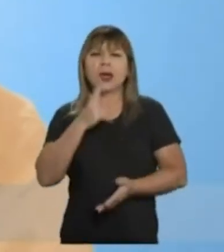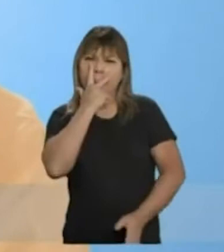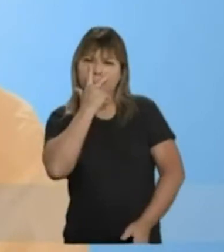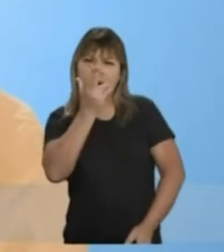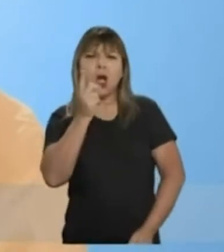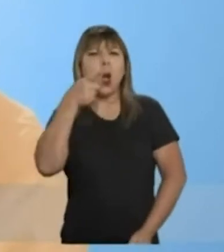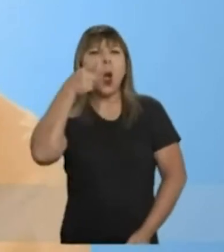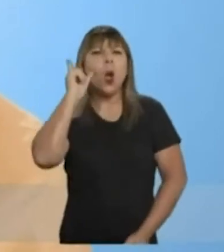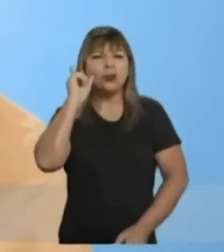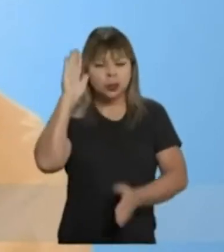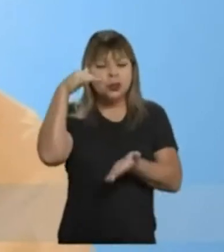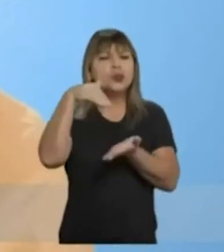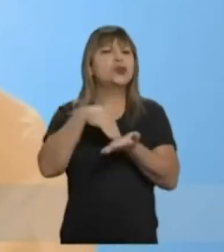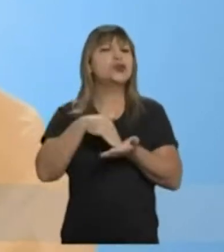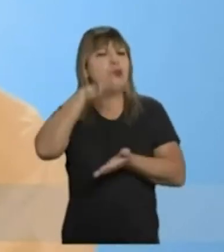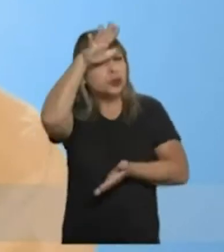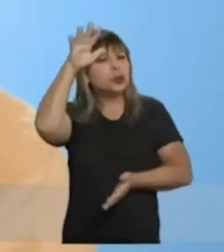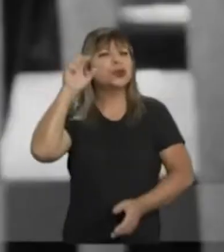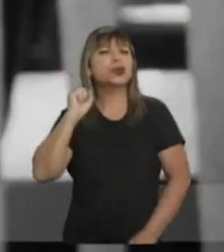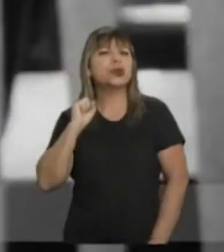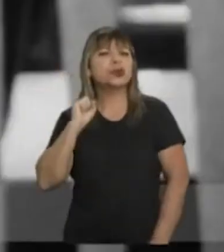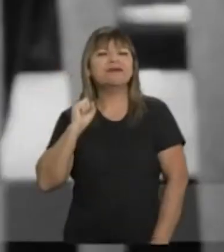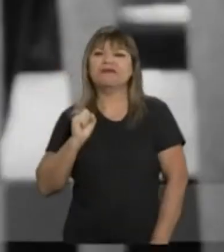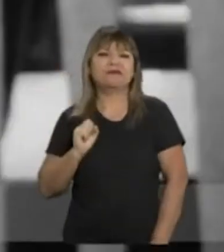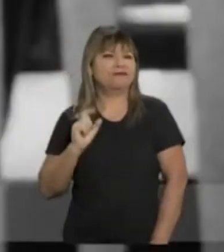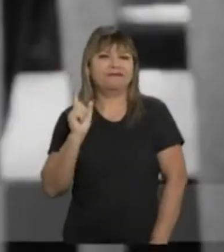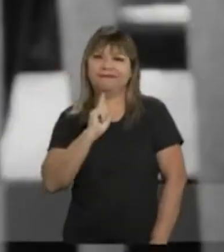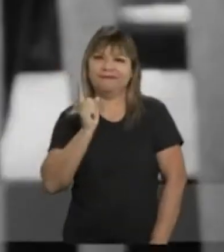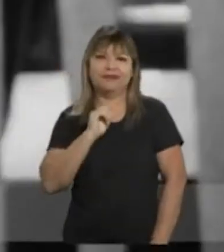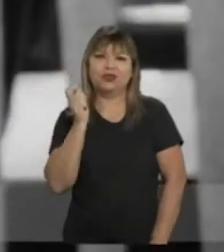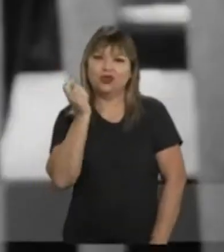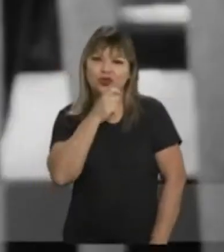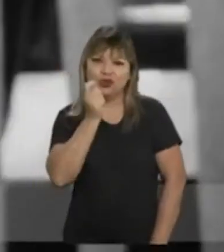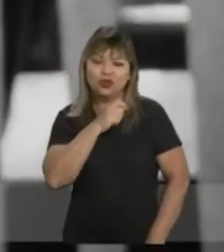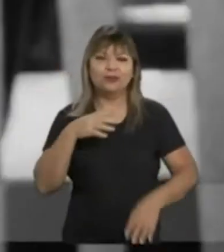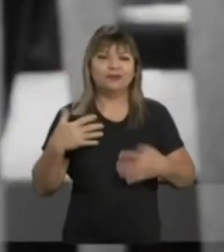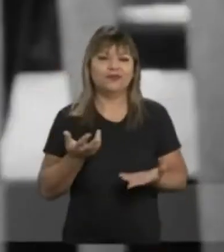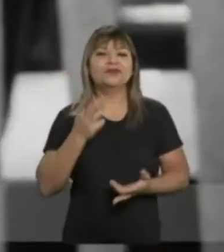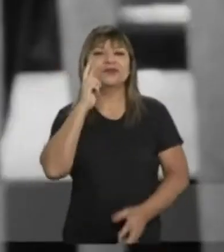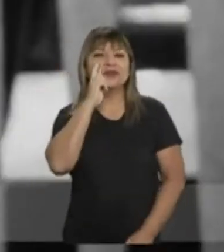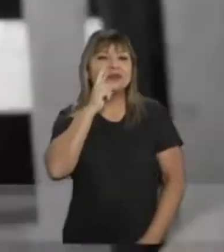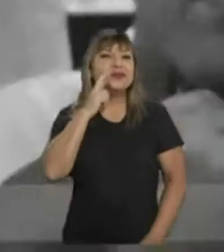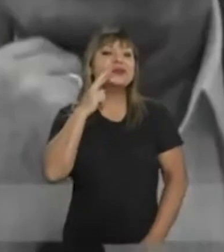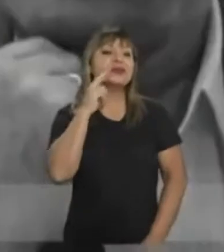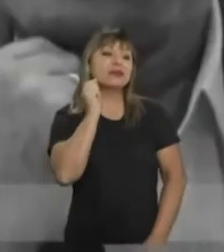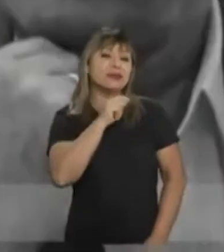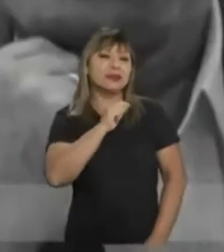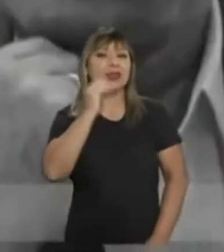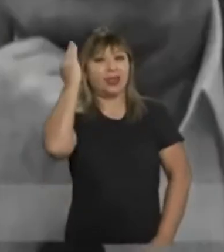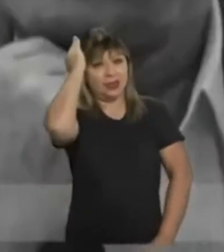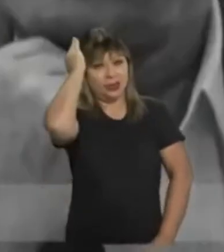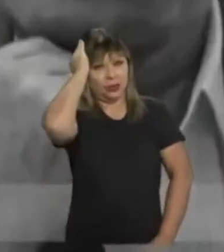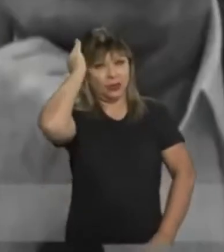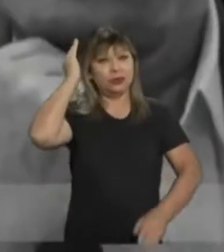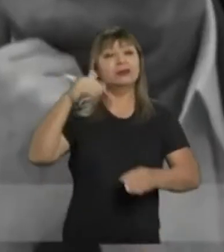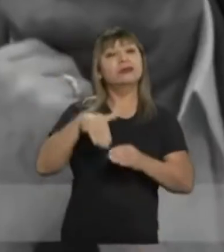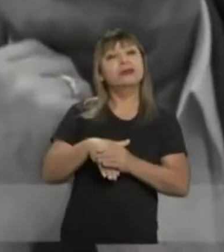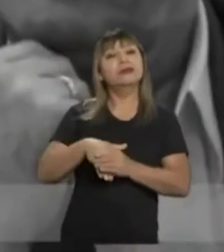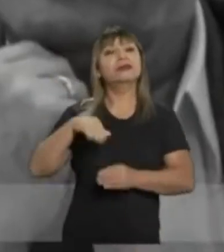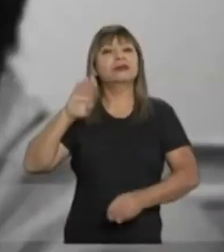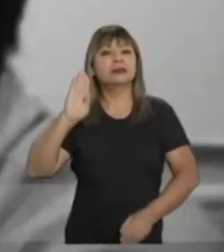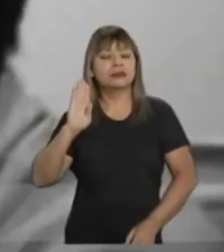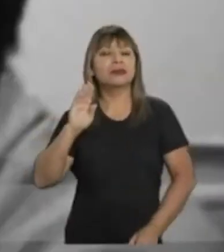Parece até que chegou ontem no Mato Grosso do Sul. Mas isso não é verdade. Riedel é o candidato do governador Reinaldo